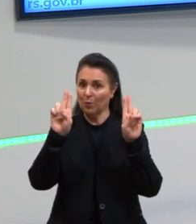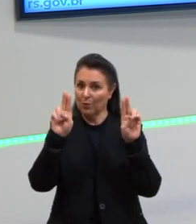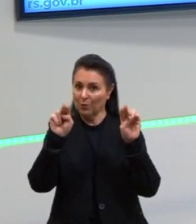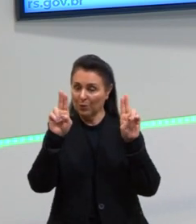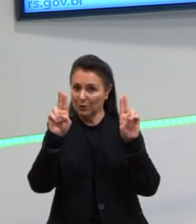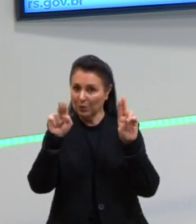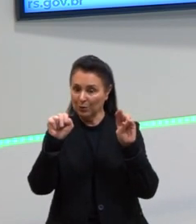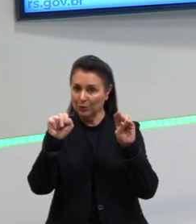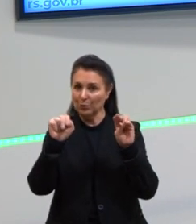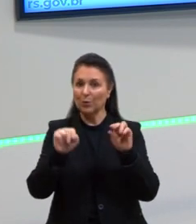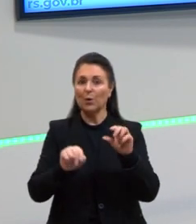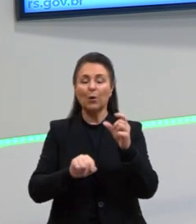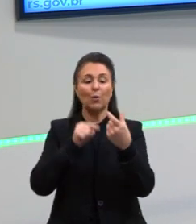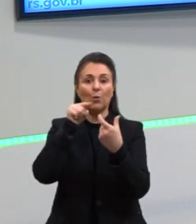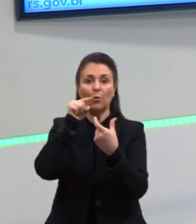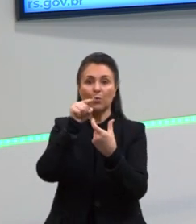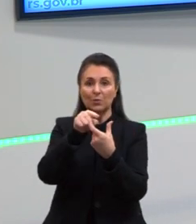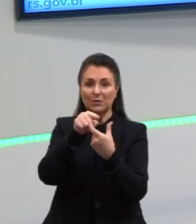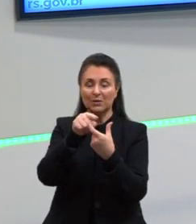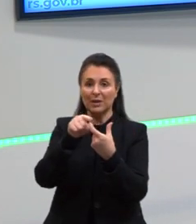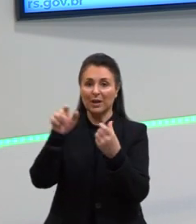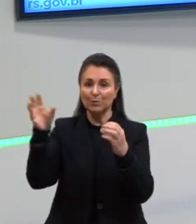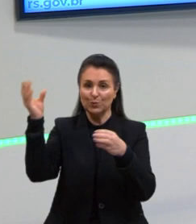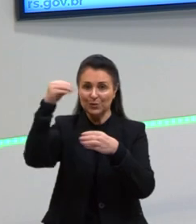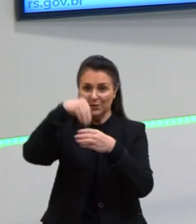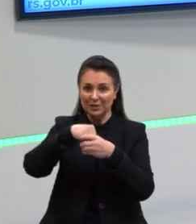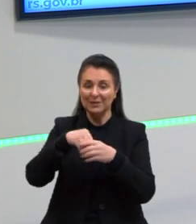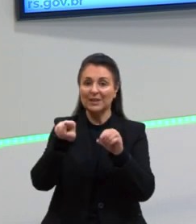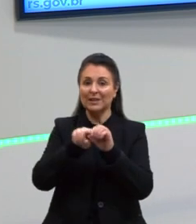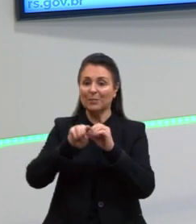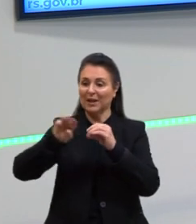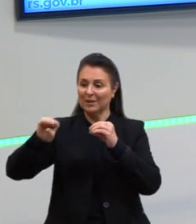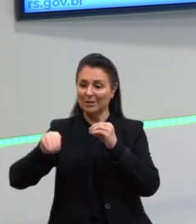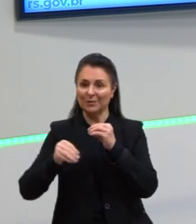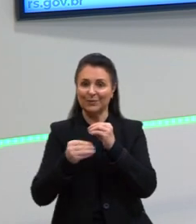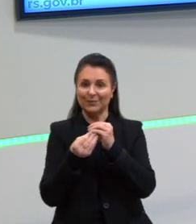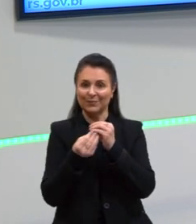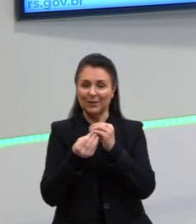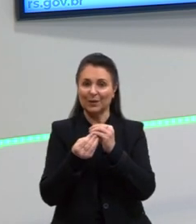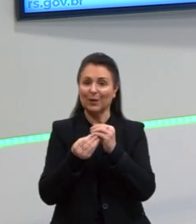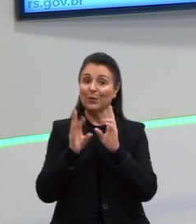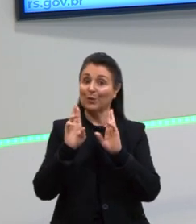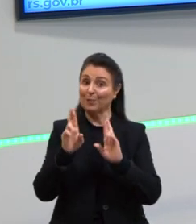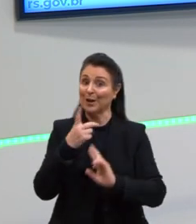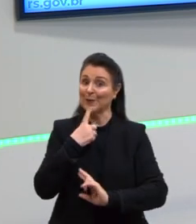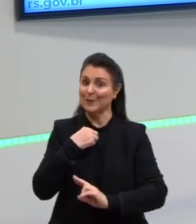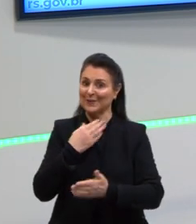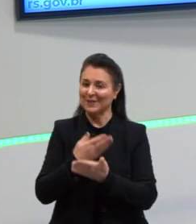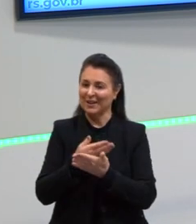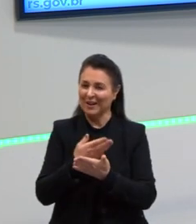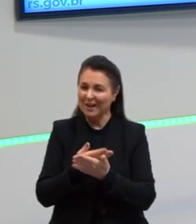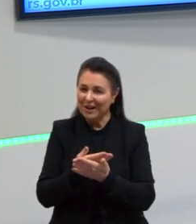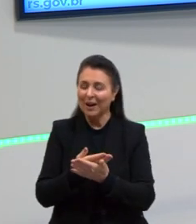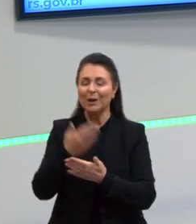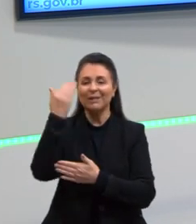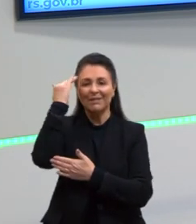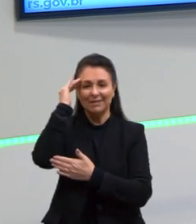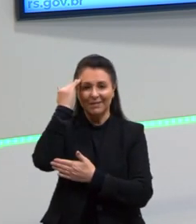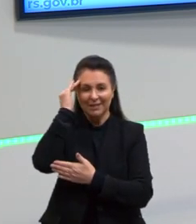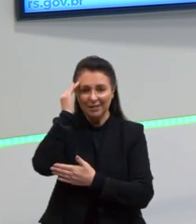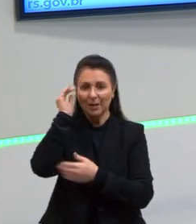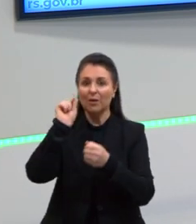termos integrantes e dos nossos termos acessórios. Espero que vocês tenham gostado da aula, que vocês tenham entendido.